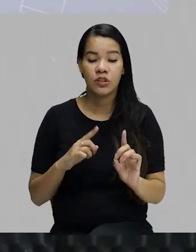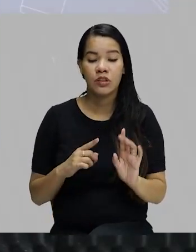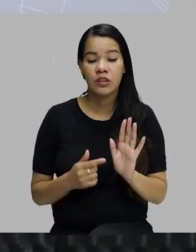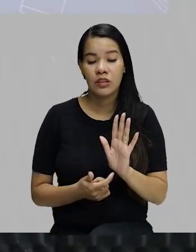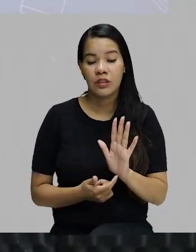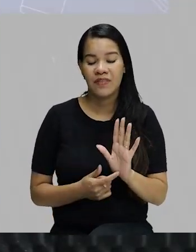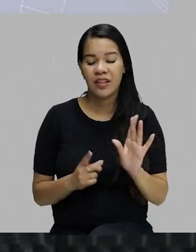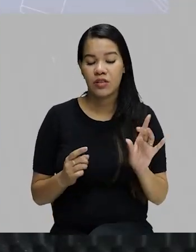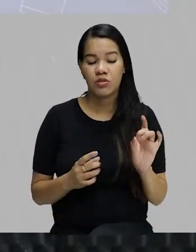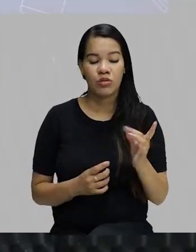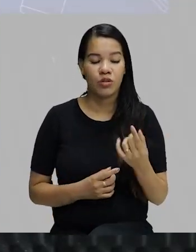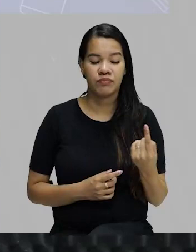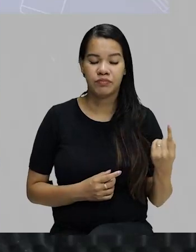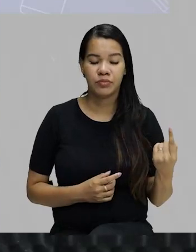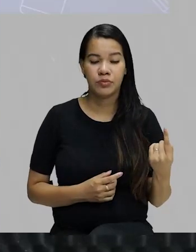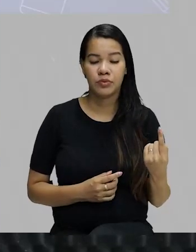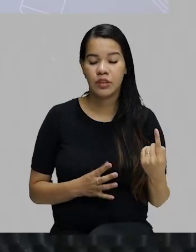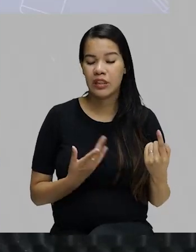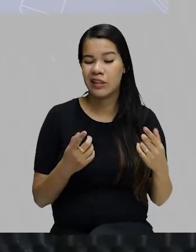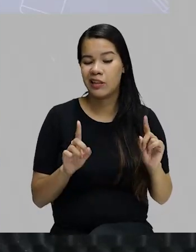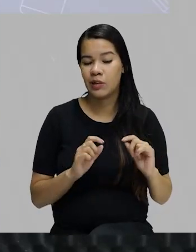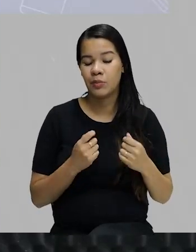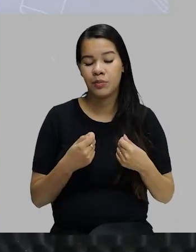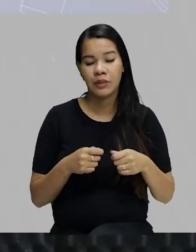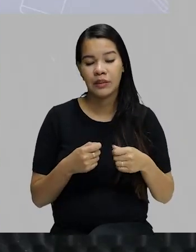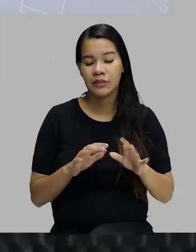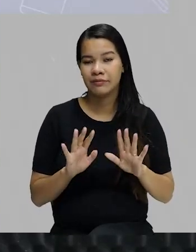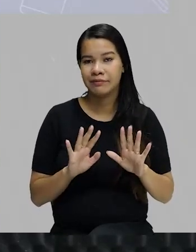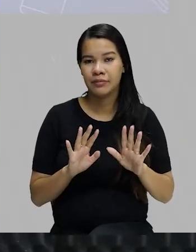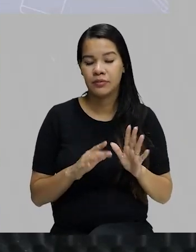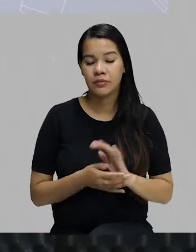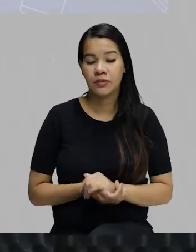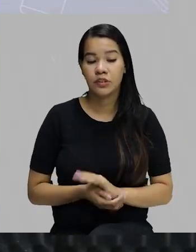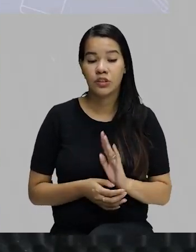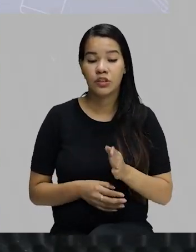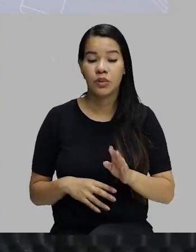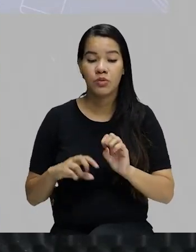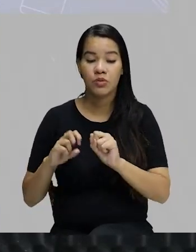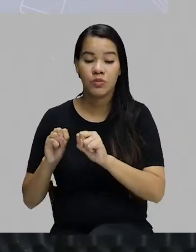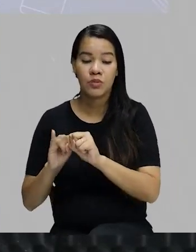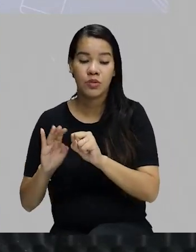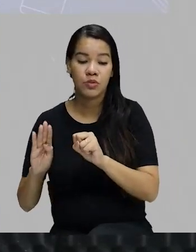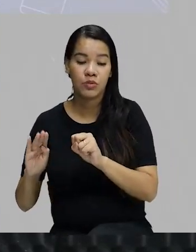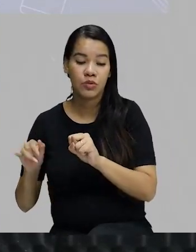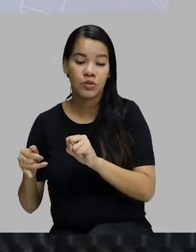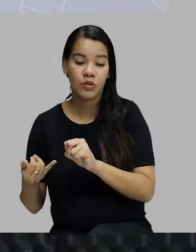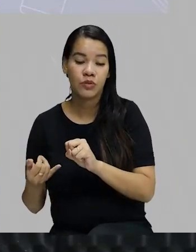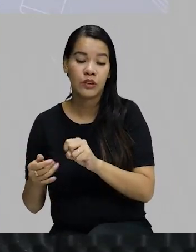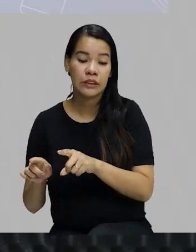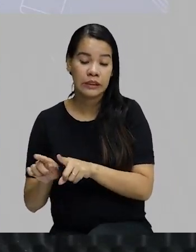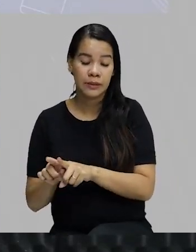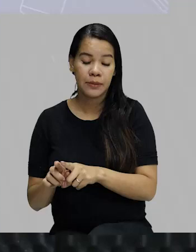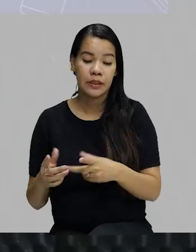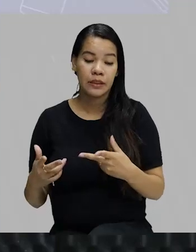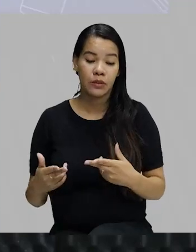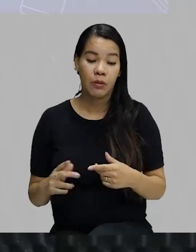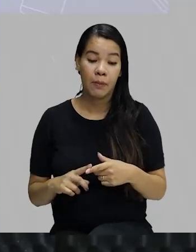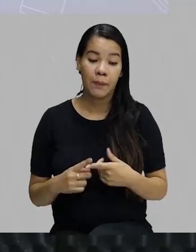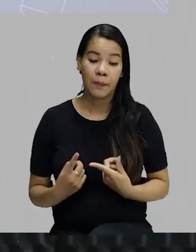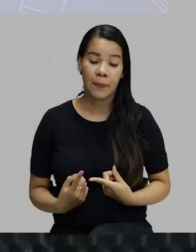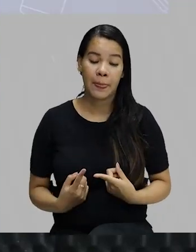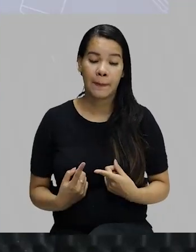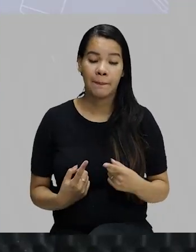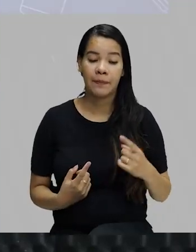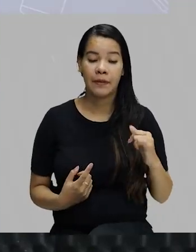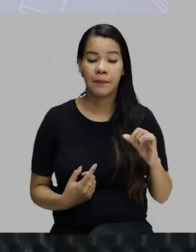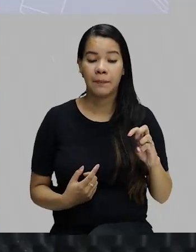é autossuficiente. Ele não precisa do apoio de nenhum outro. O subjuntivo, também. Porém, o